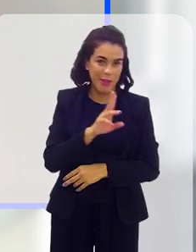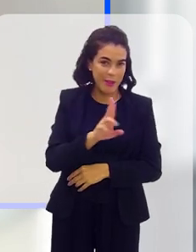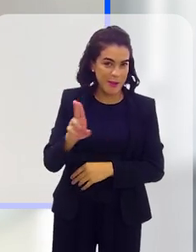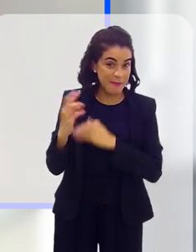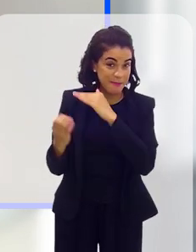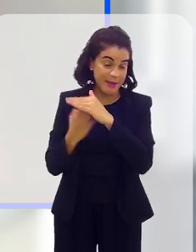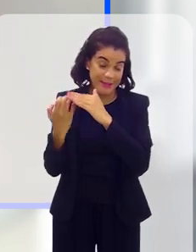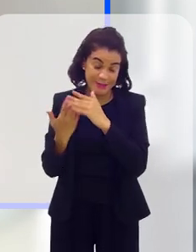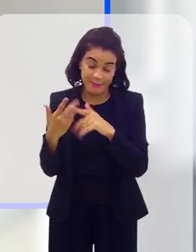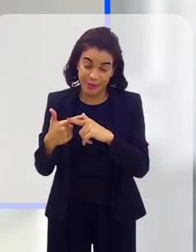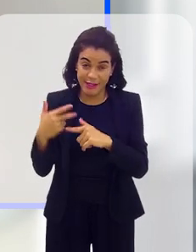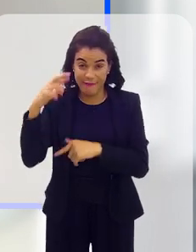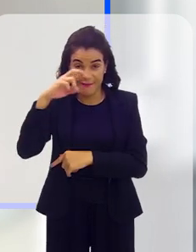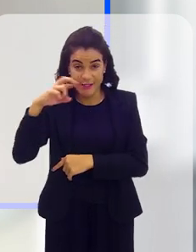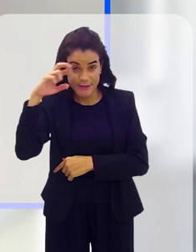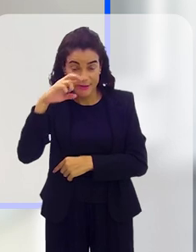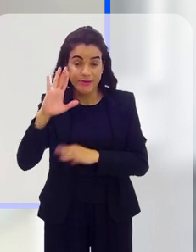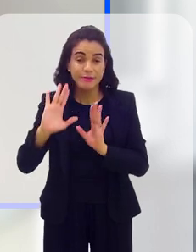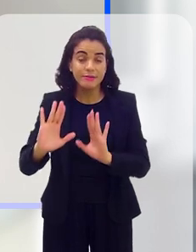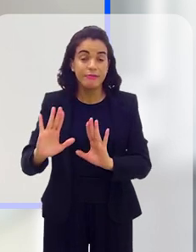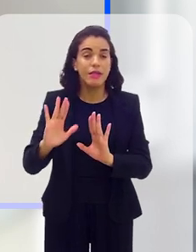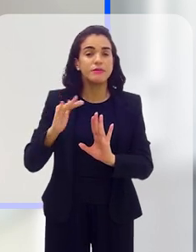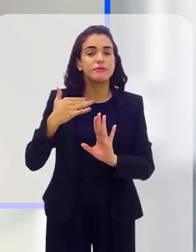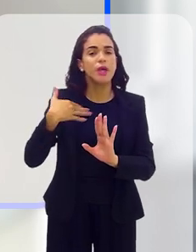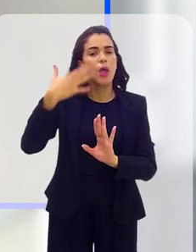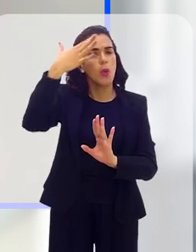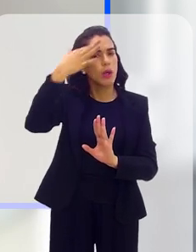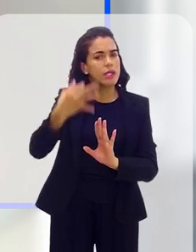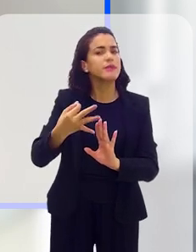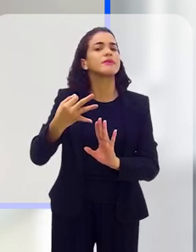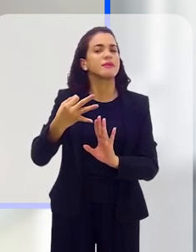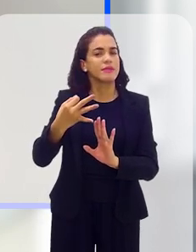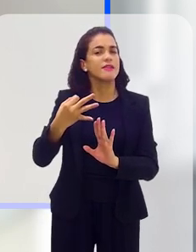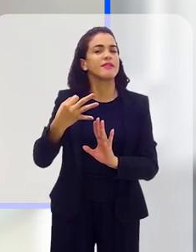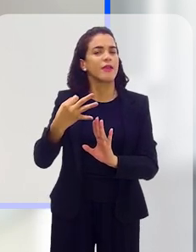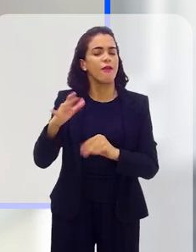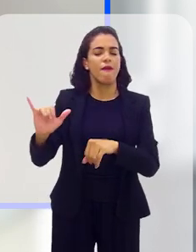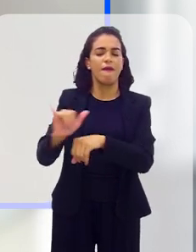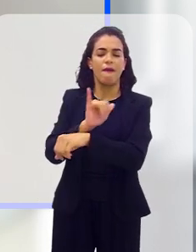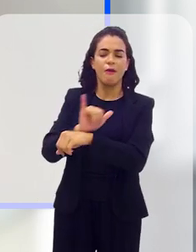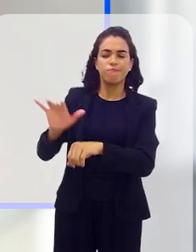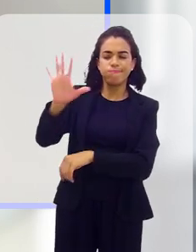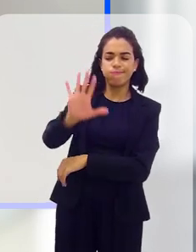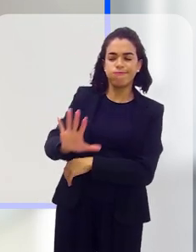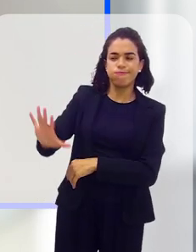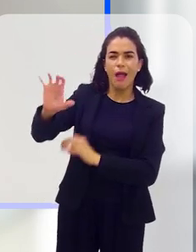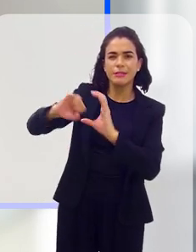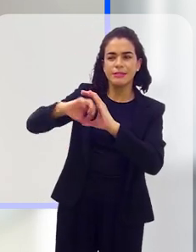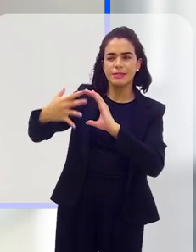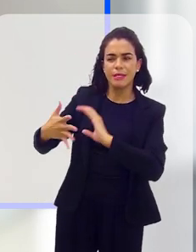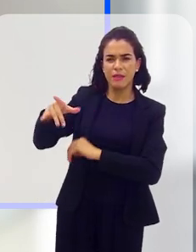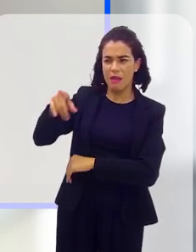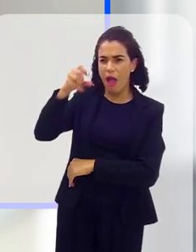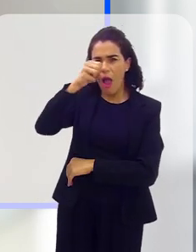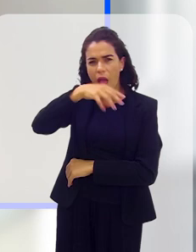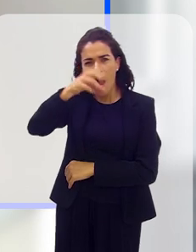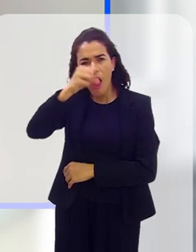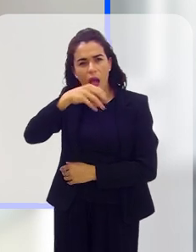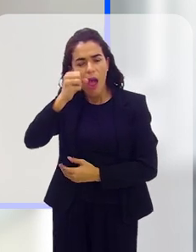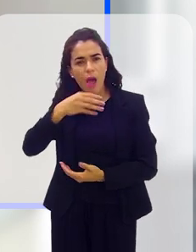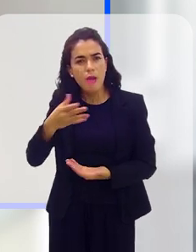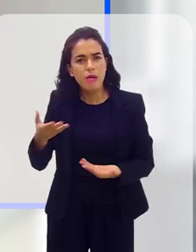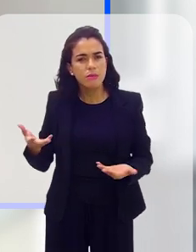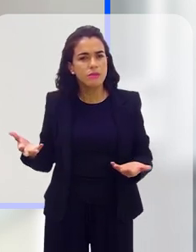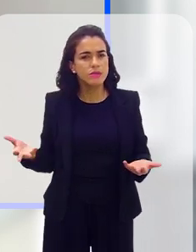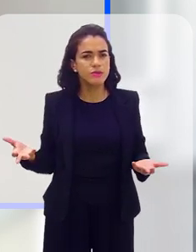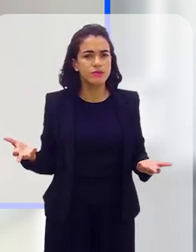e eu não posso falar o nome, porque ainda está em processo de investigação, mas, assim, eu entendi qual era o modus operandi, e eu falei, isso é